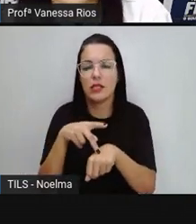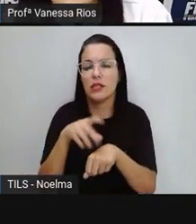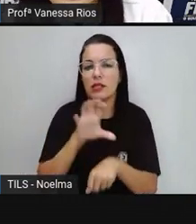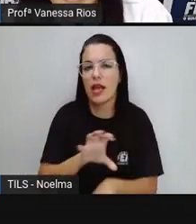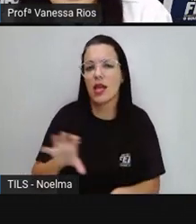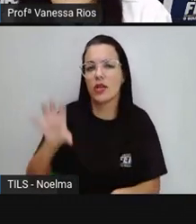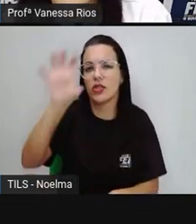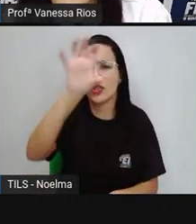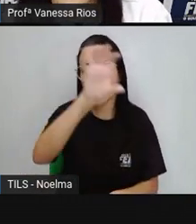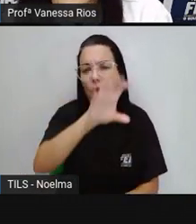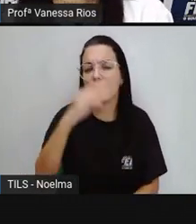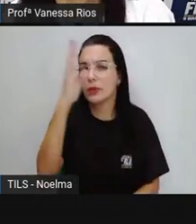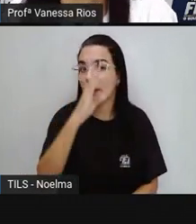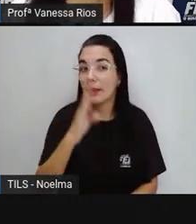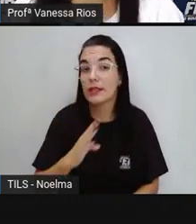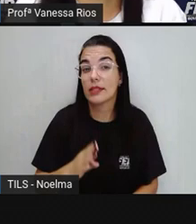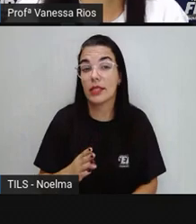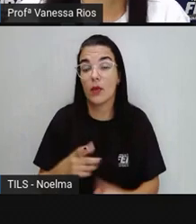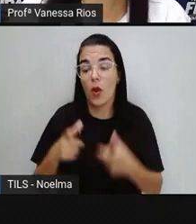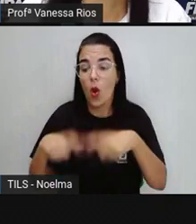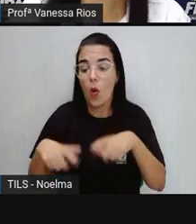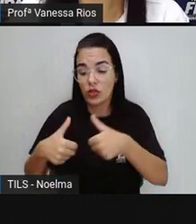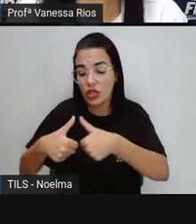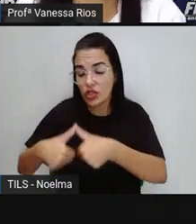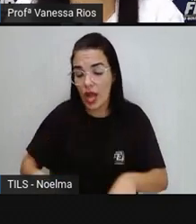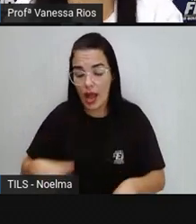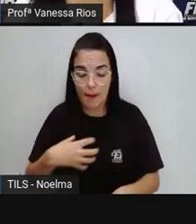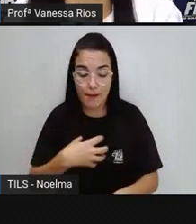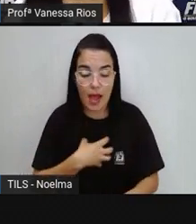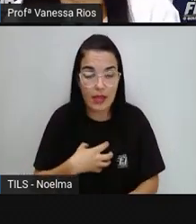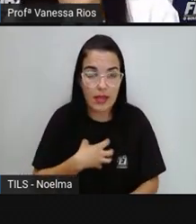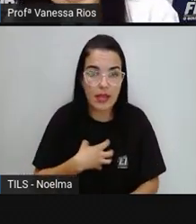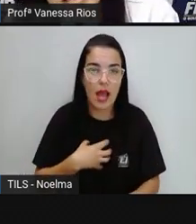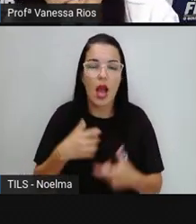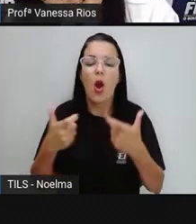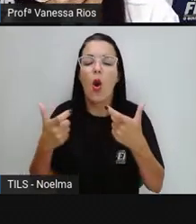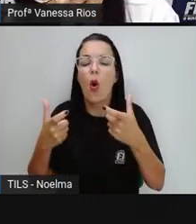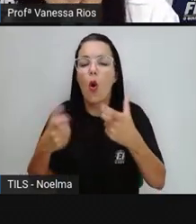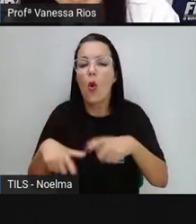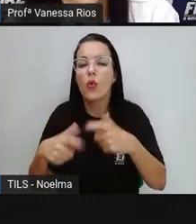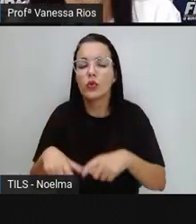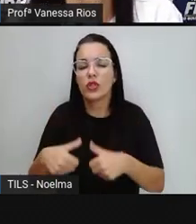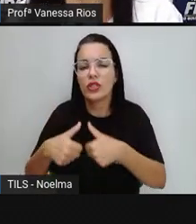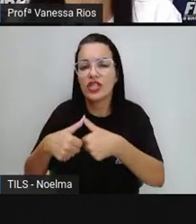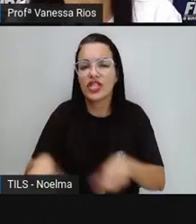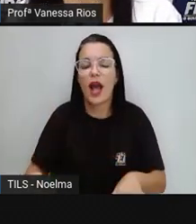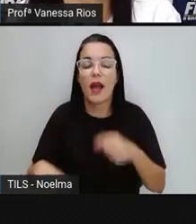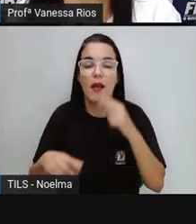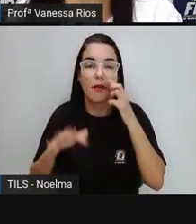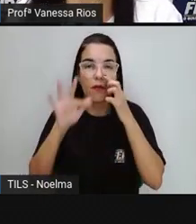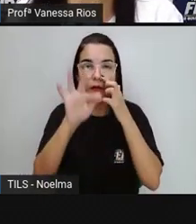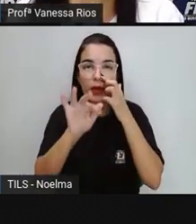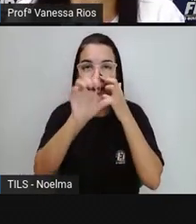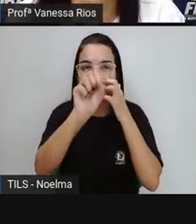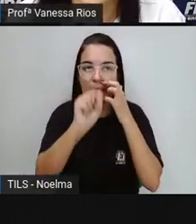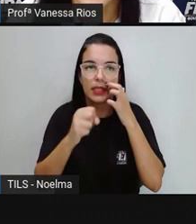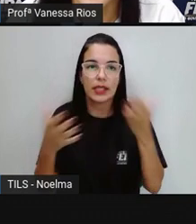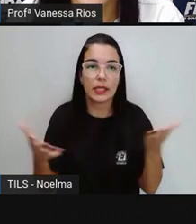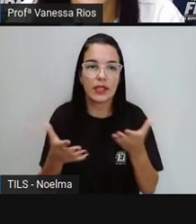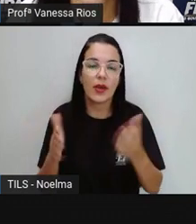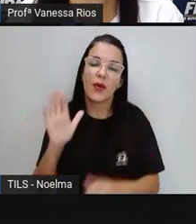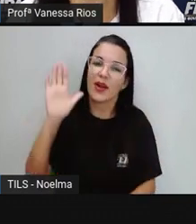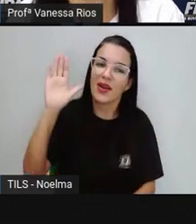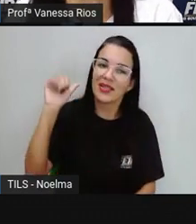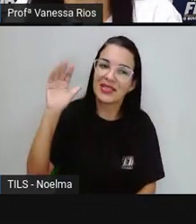regiões do Brasil, de onde está a Bahia e onde está a Pera de Santana, a Pró se despede aqui, tá